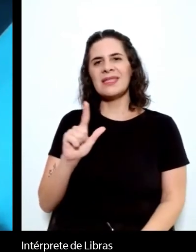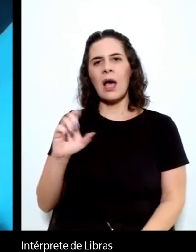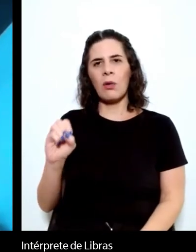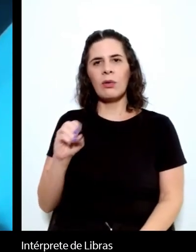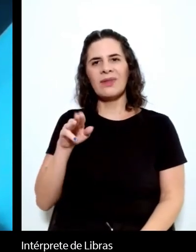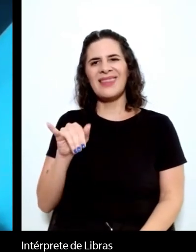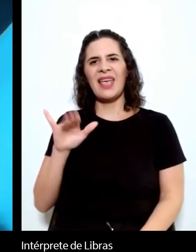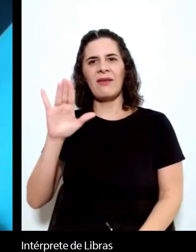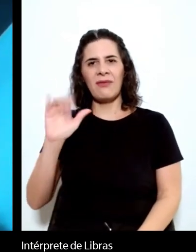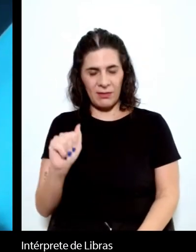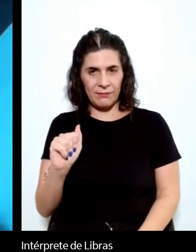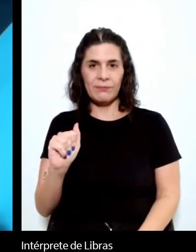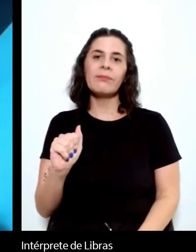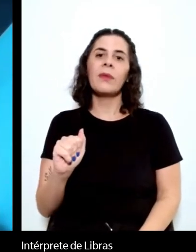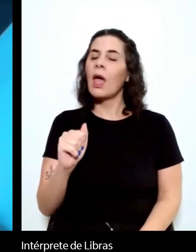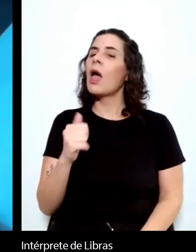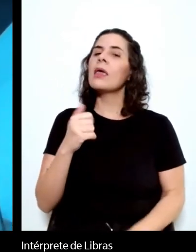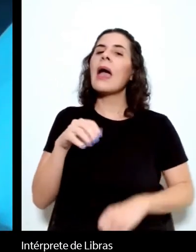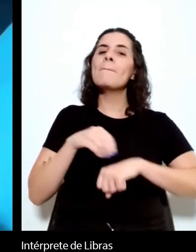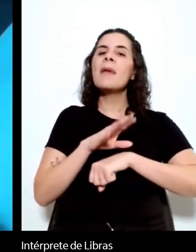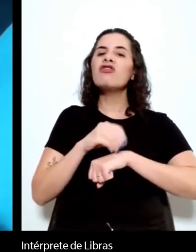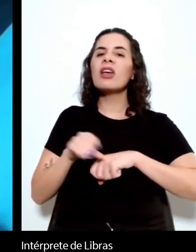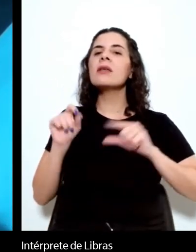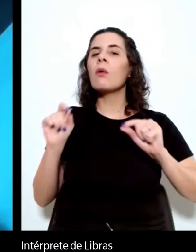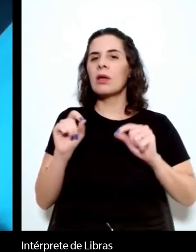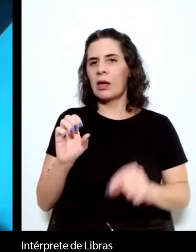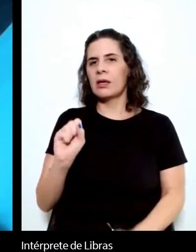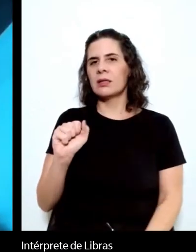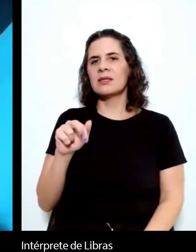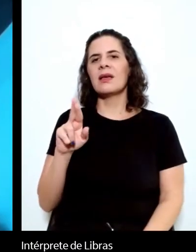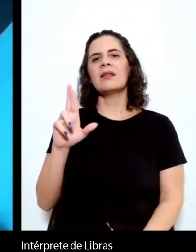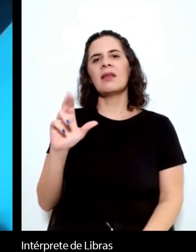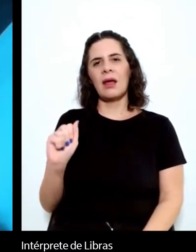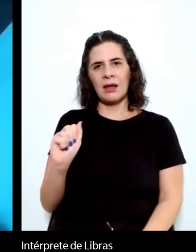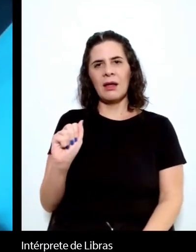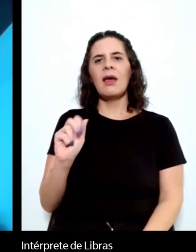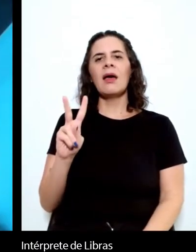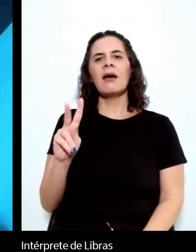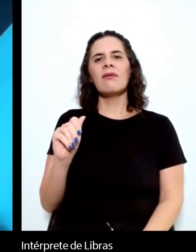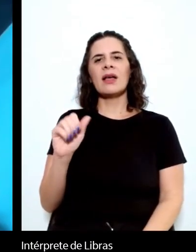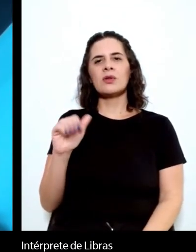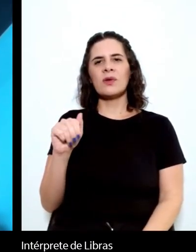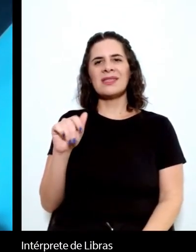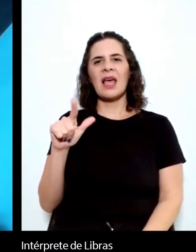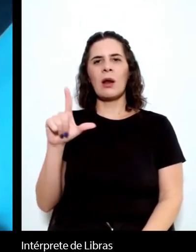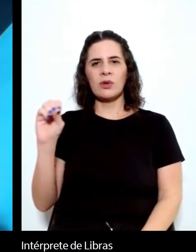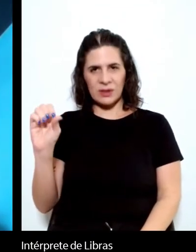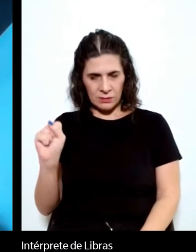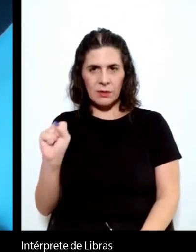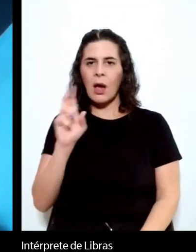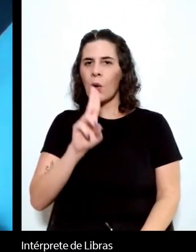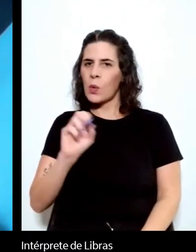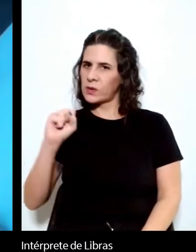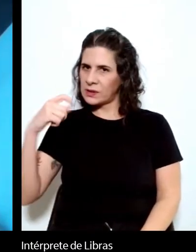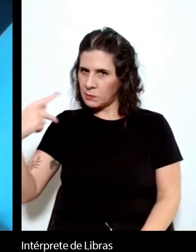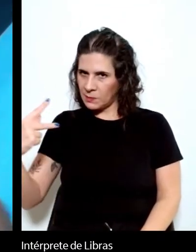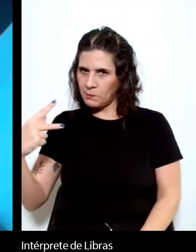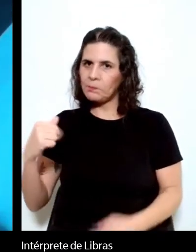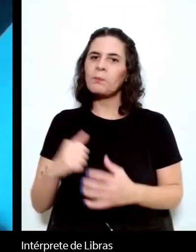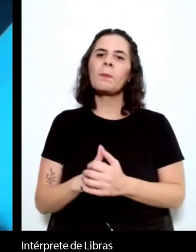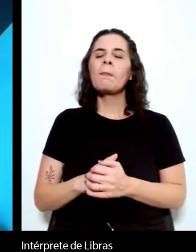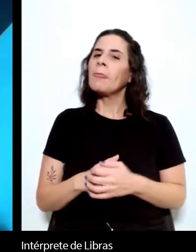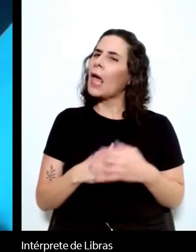a mediação será feita pela professora Sandra Guardini Vasconcelos da Universidade de São Paulo será uma mesa muito importante